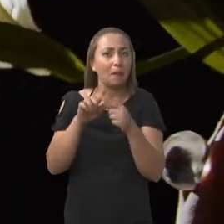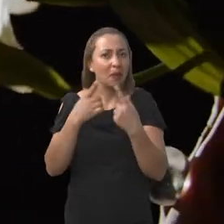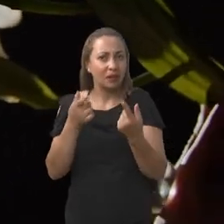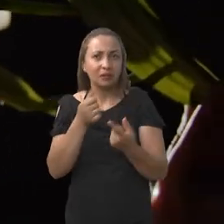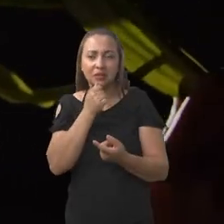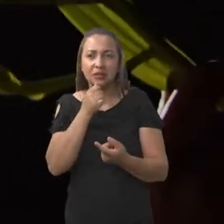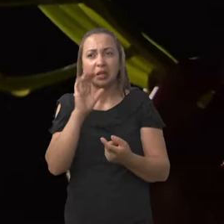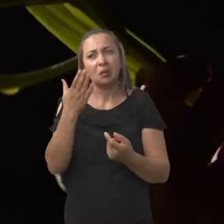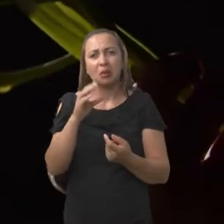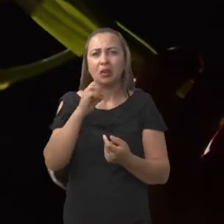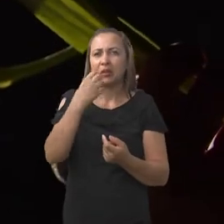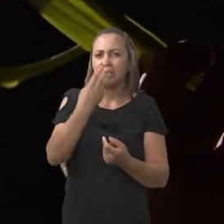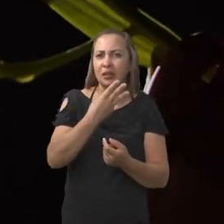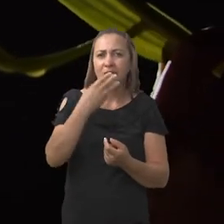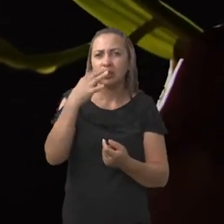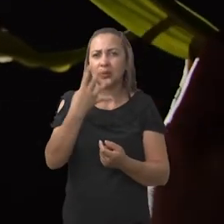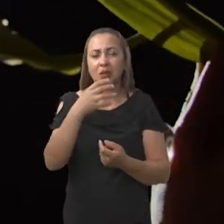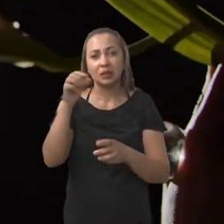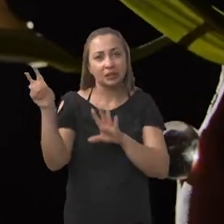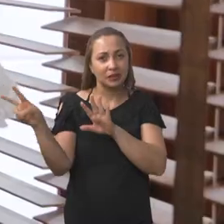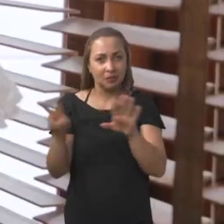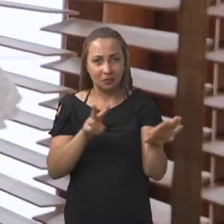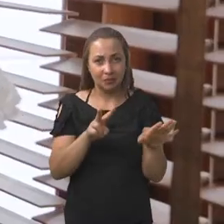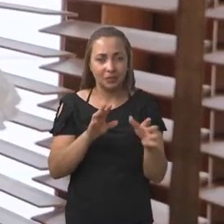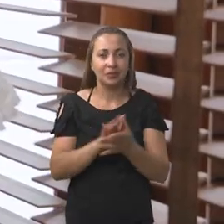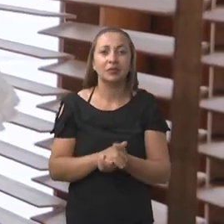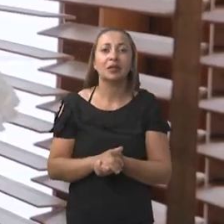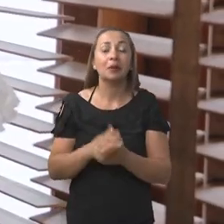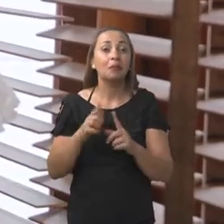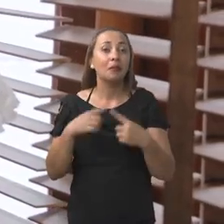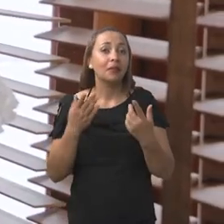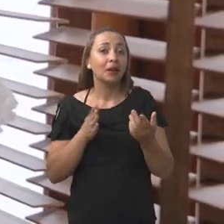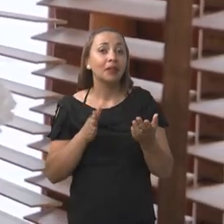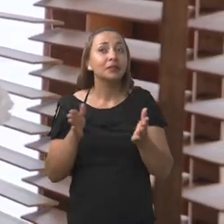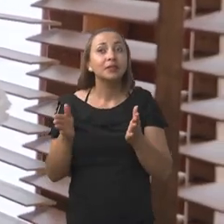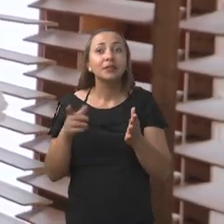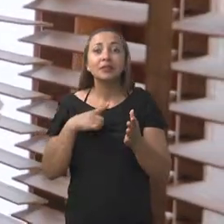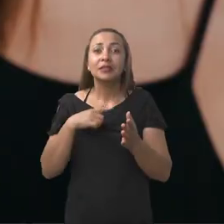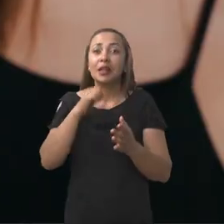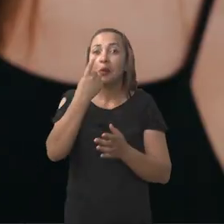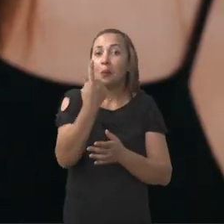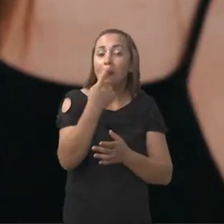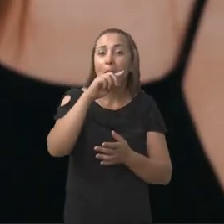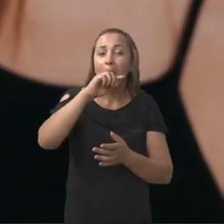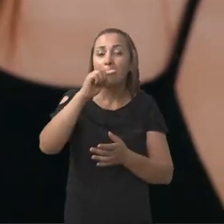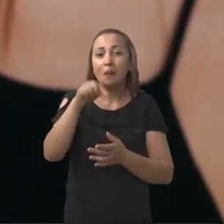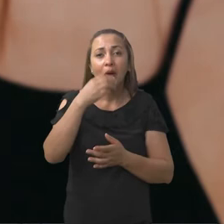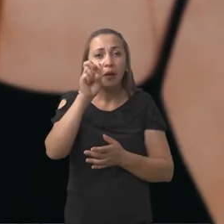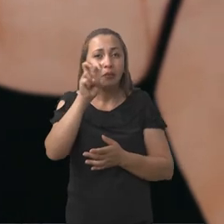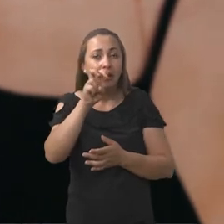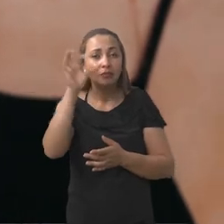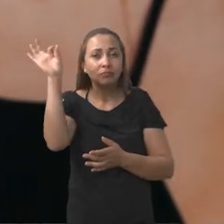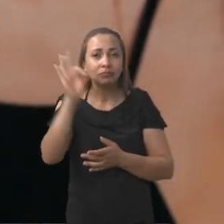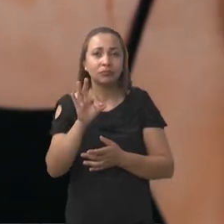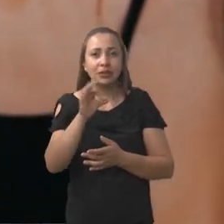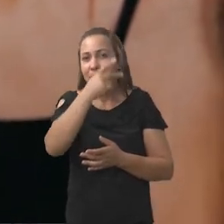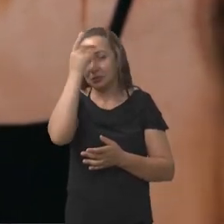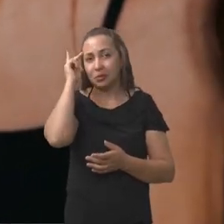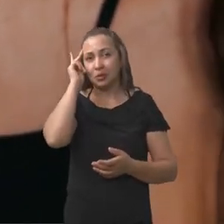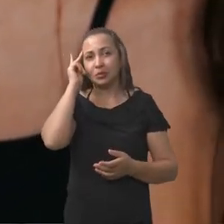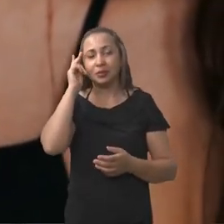espontânea em duas, três, quatro semanas. Entretanto, a gente tem um contingente de 1,5% dos pacientes